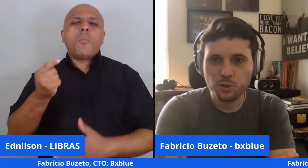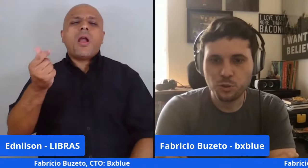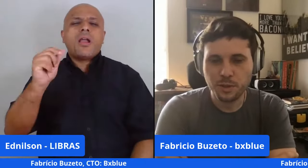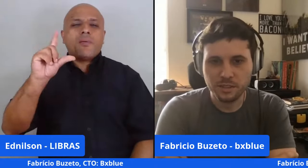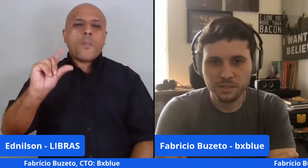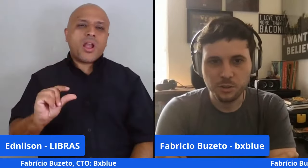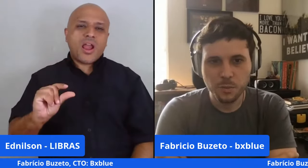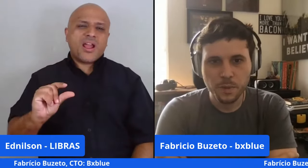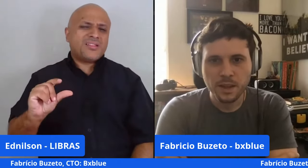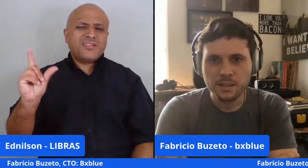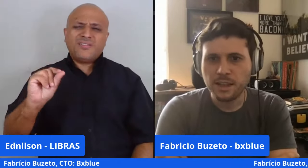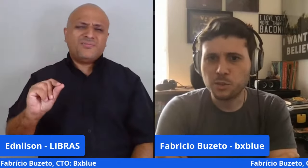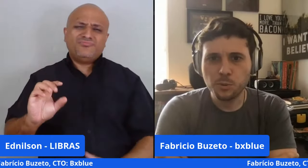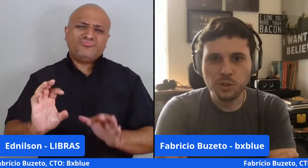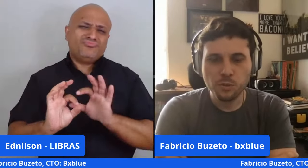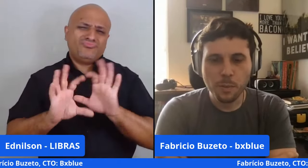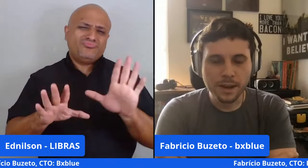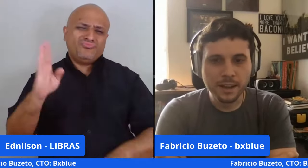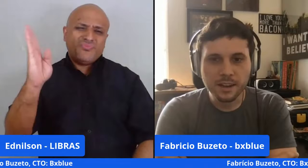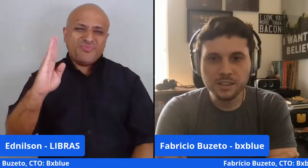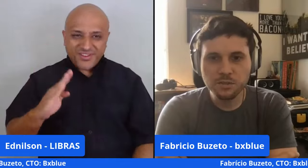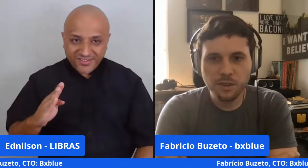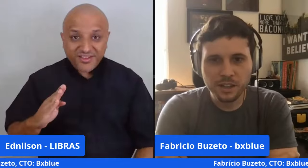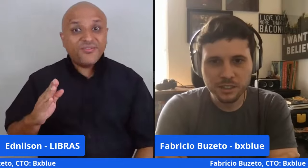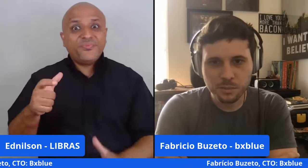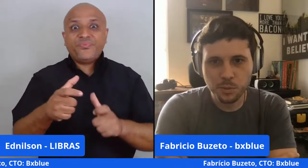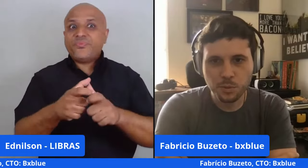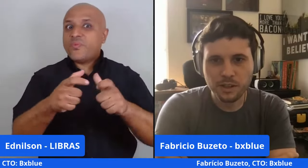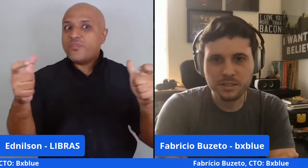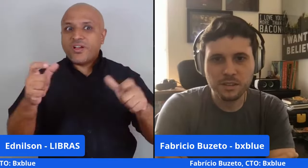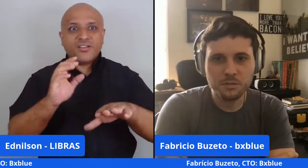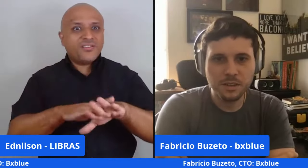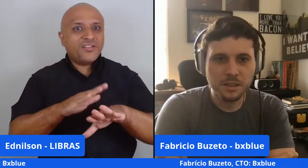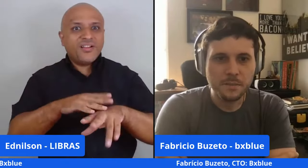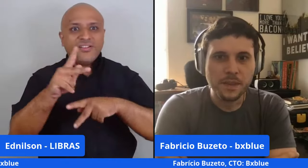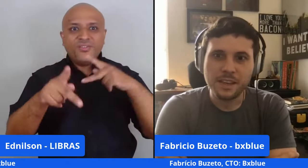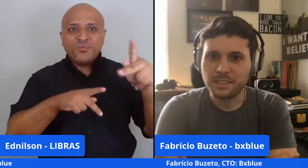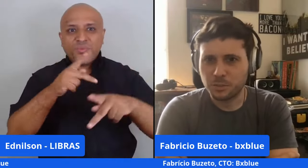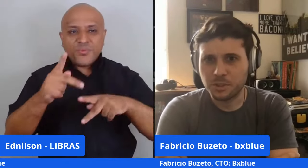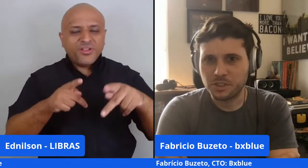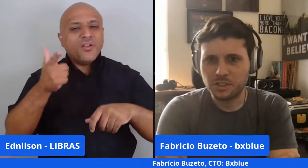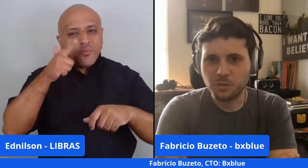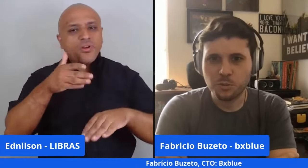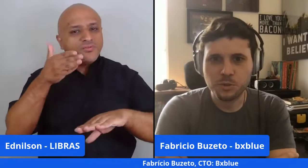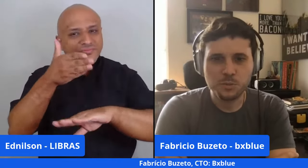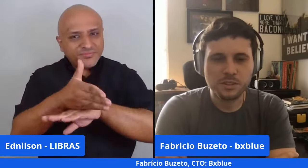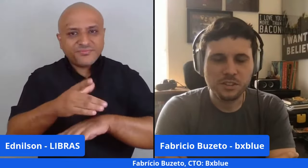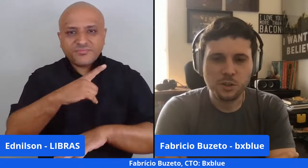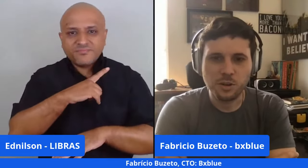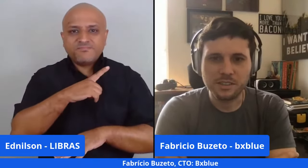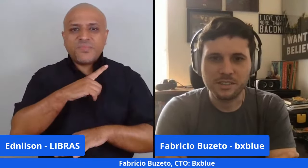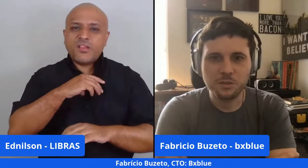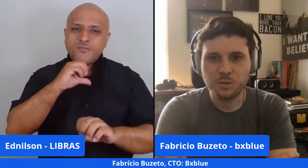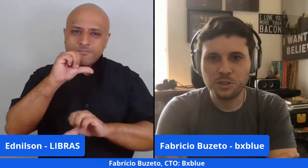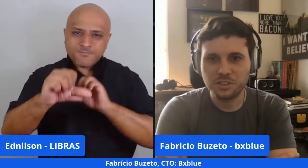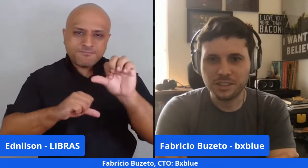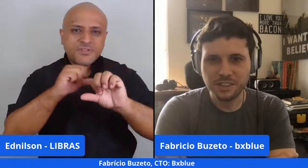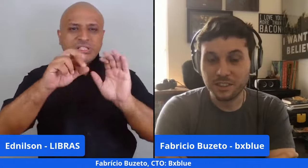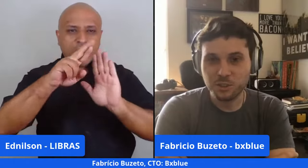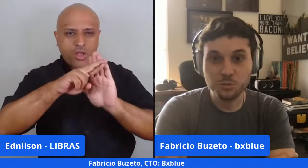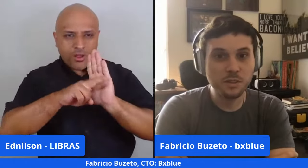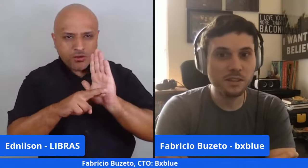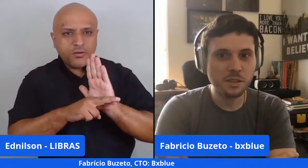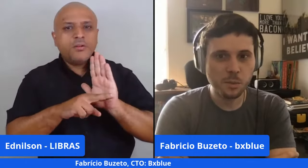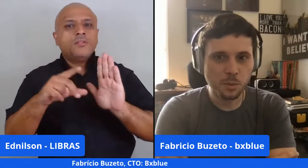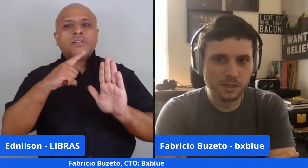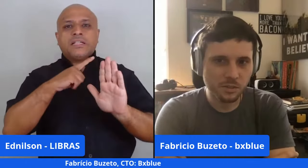disponível hoje no Brasil. Está disponível uma grande faixa da população. Recentemente, a gente teve algumas mudanças de regulação. Então, a gente está